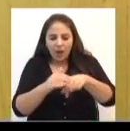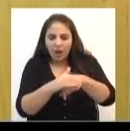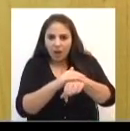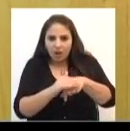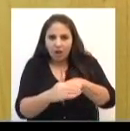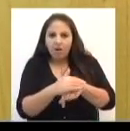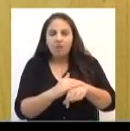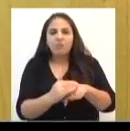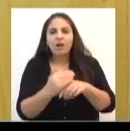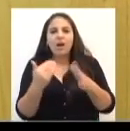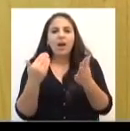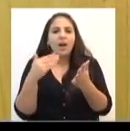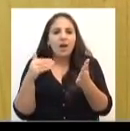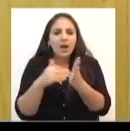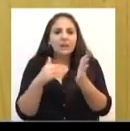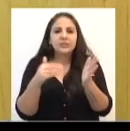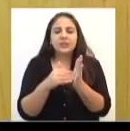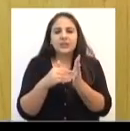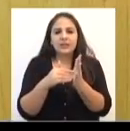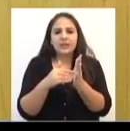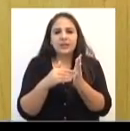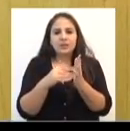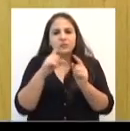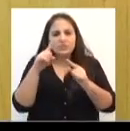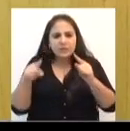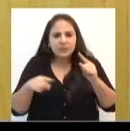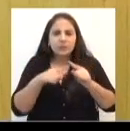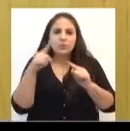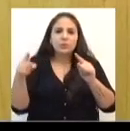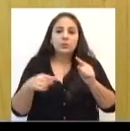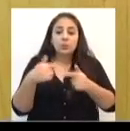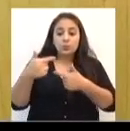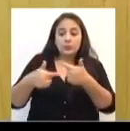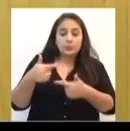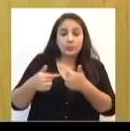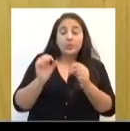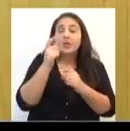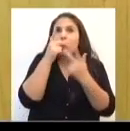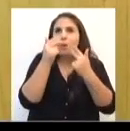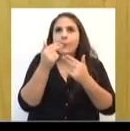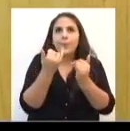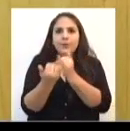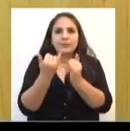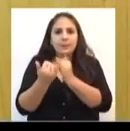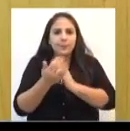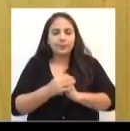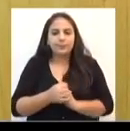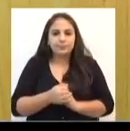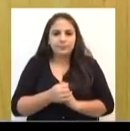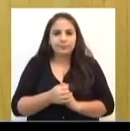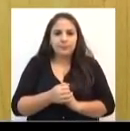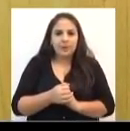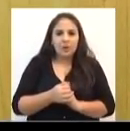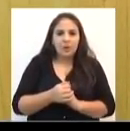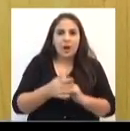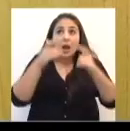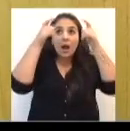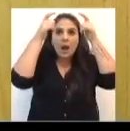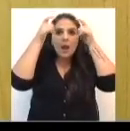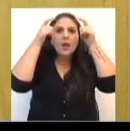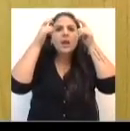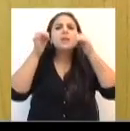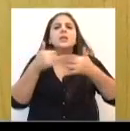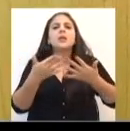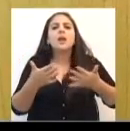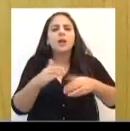dos discípulos, digo, dos discípulos, dos servos, porque o rei quem